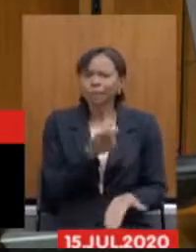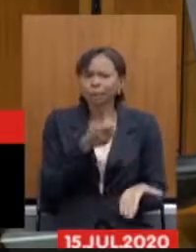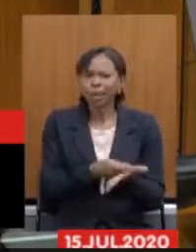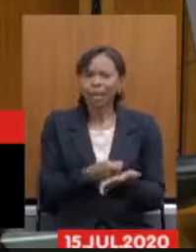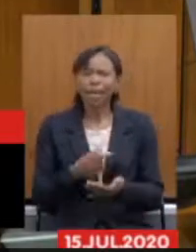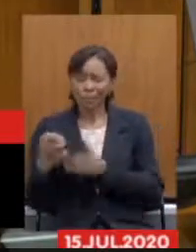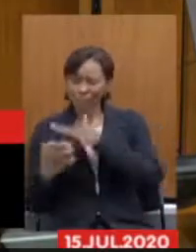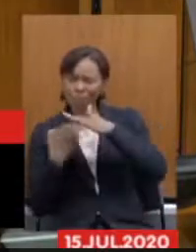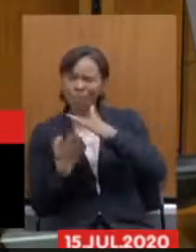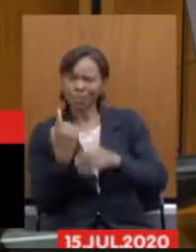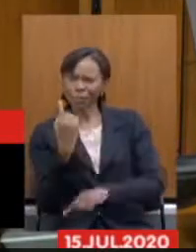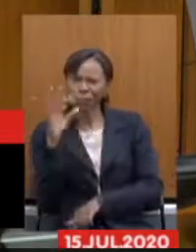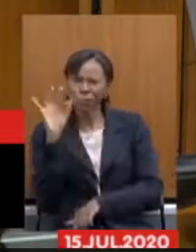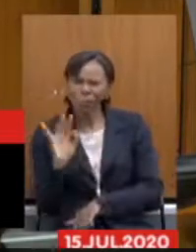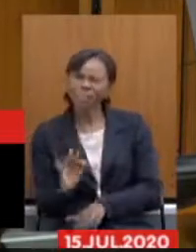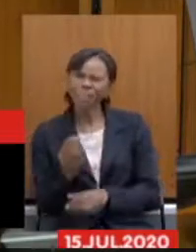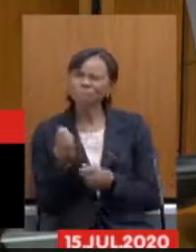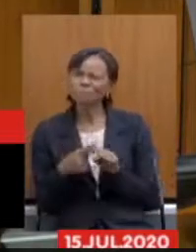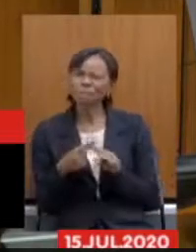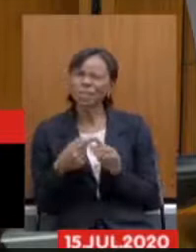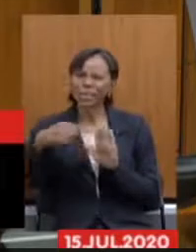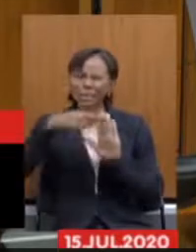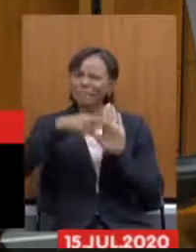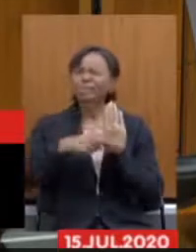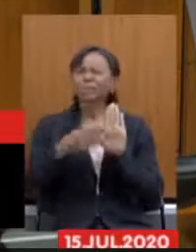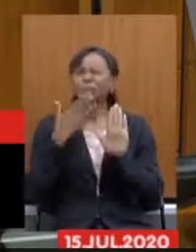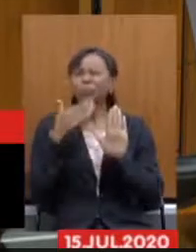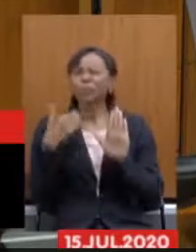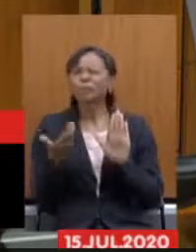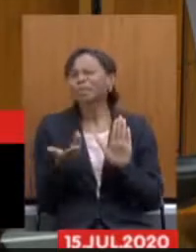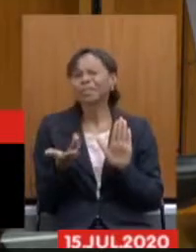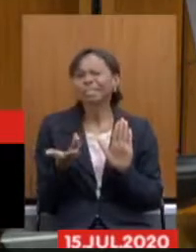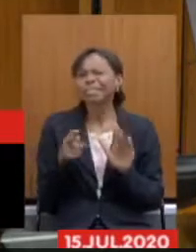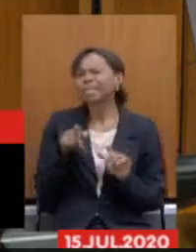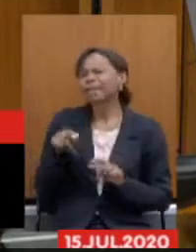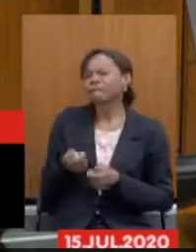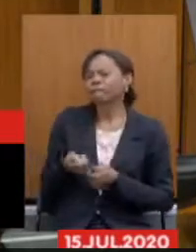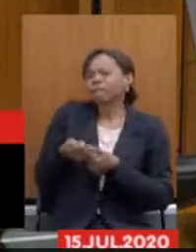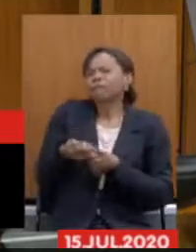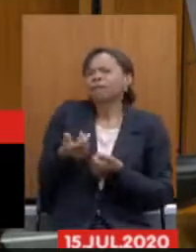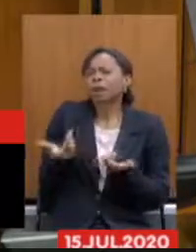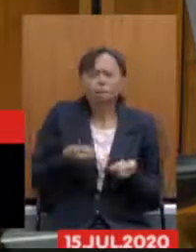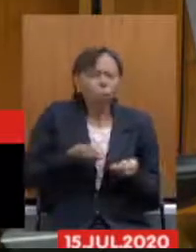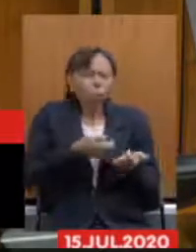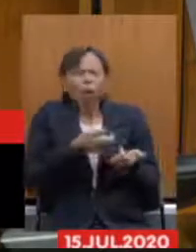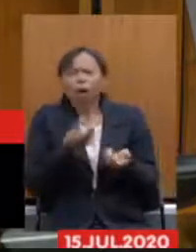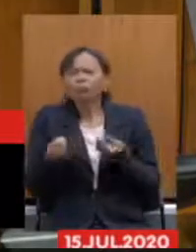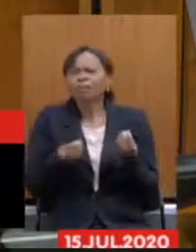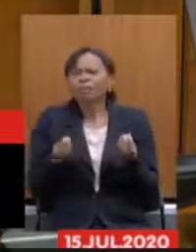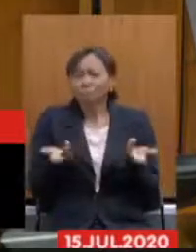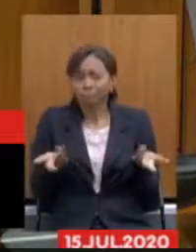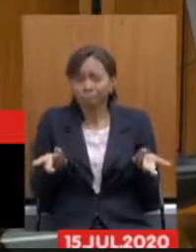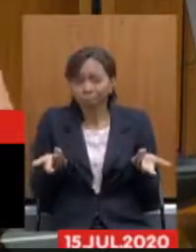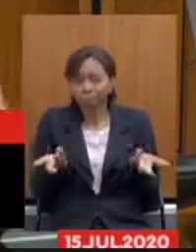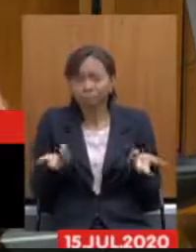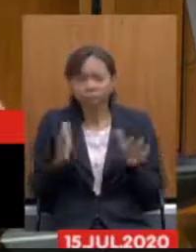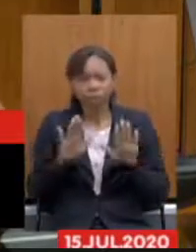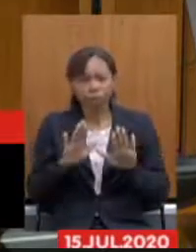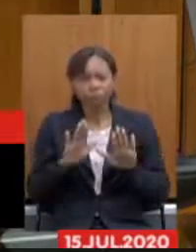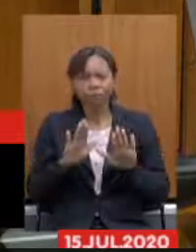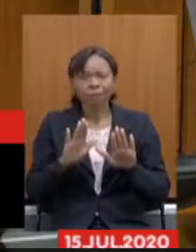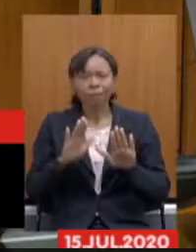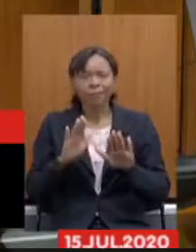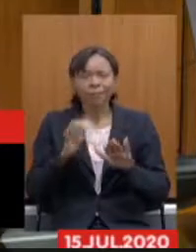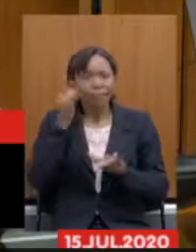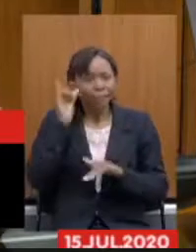critério o que tem de retorno qual é o real retorno que tem aí para o cidadão então pessoal para também não extrapolar muito